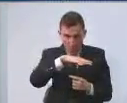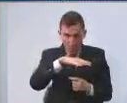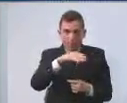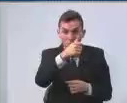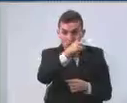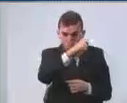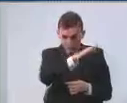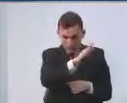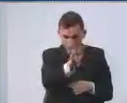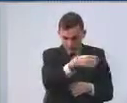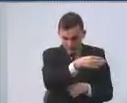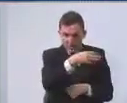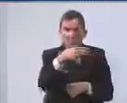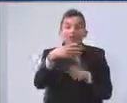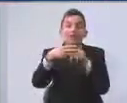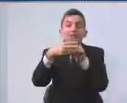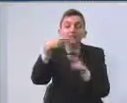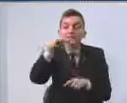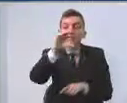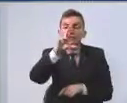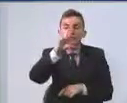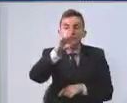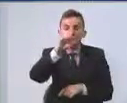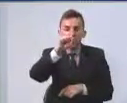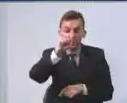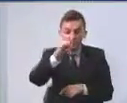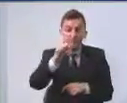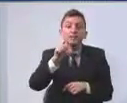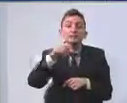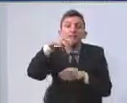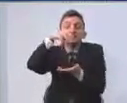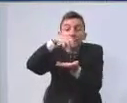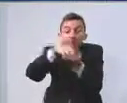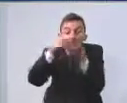Centro de Referência Especializado de Assistência Social,